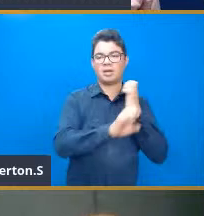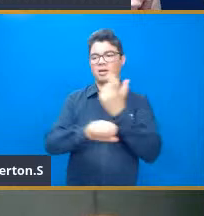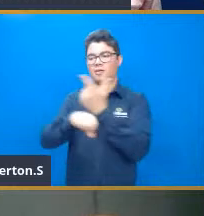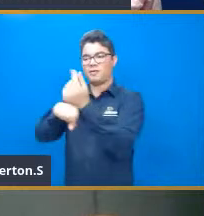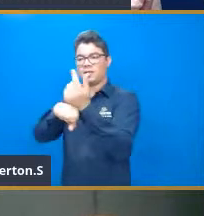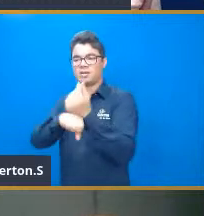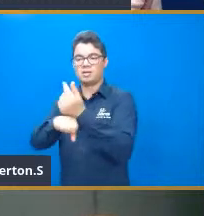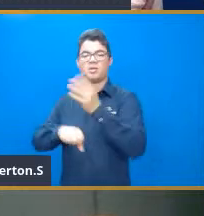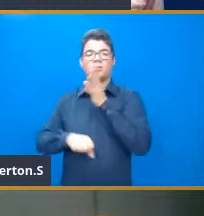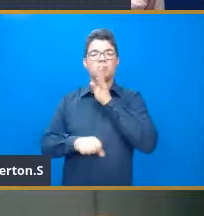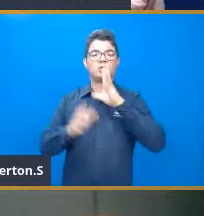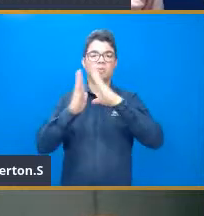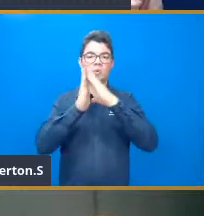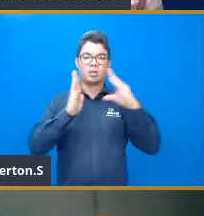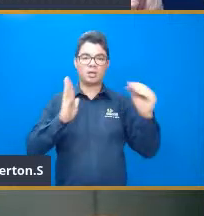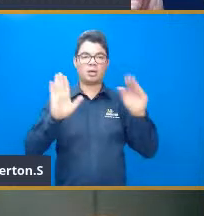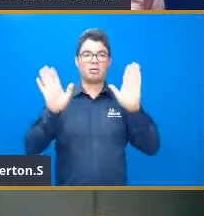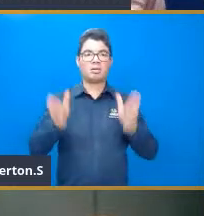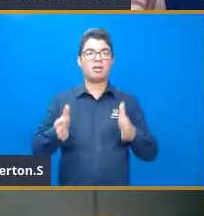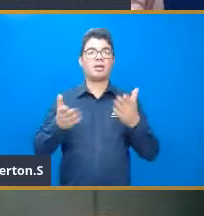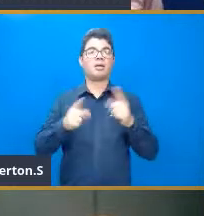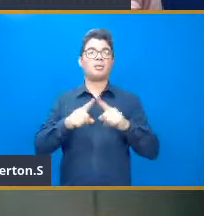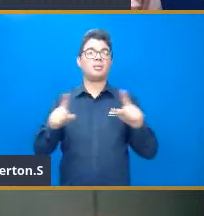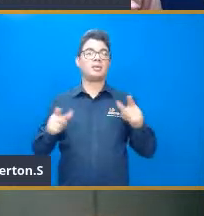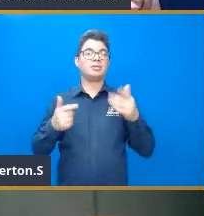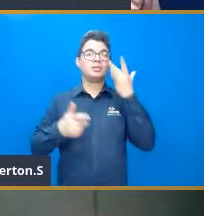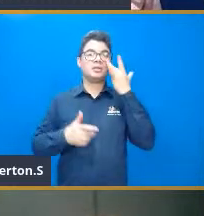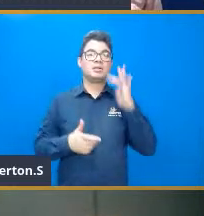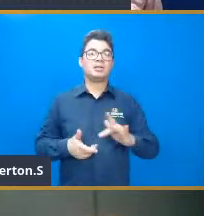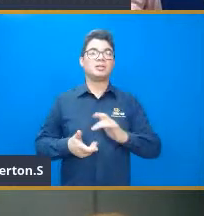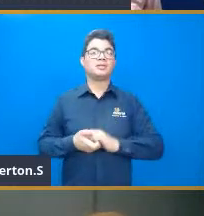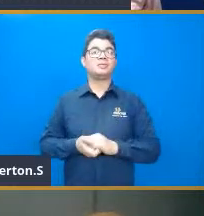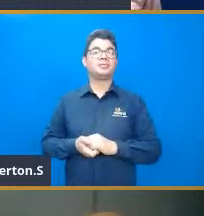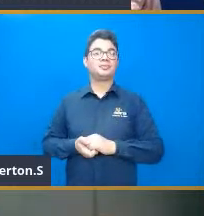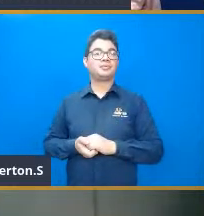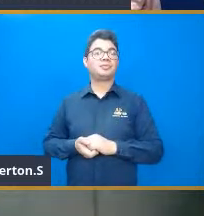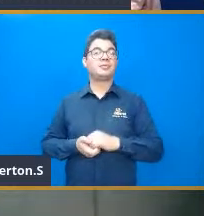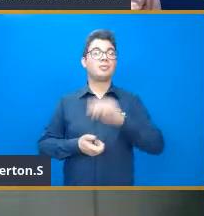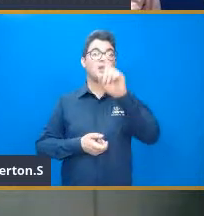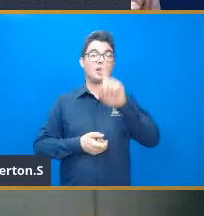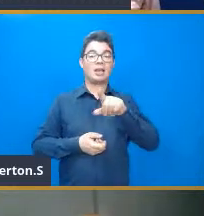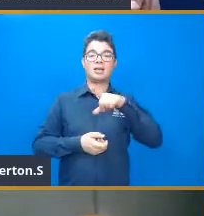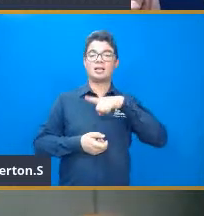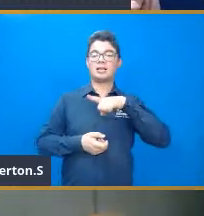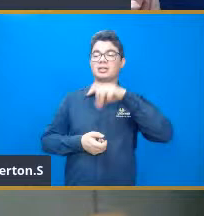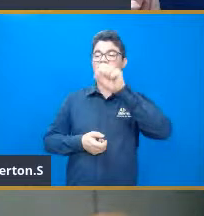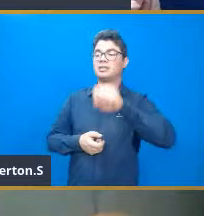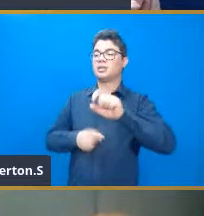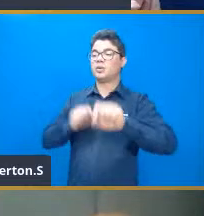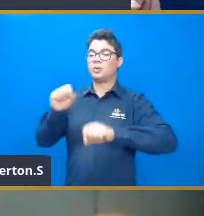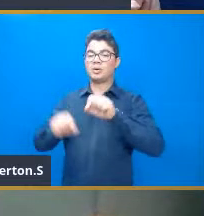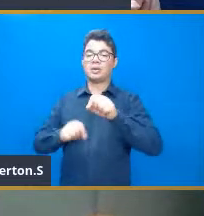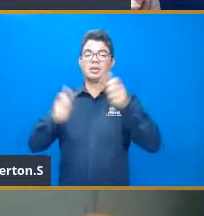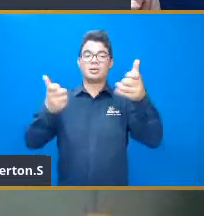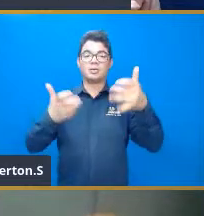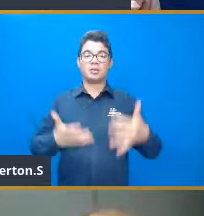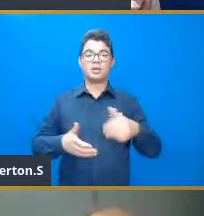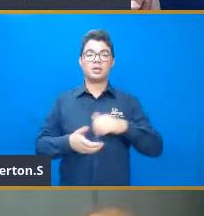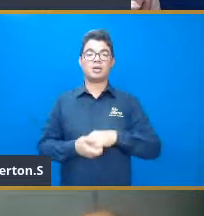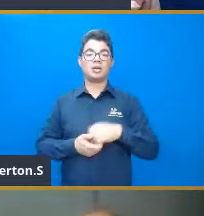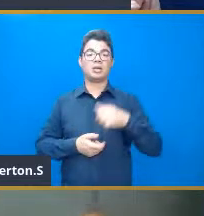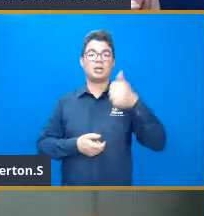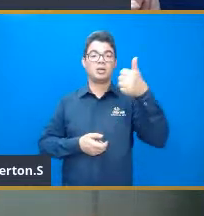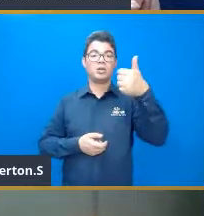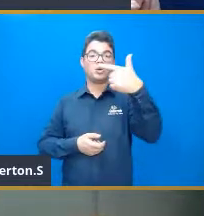conheço os modelos, acho que você conhece melhor que eu, né, prof? É, inclusive, o pessoal fala muito da 12C, né, que é a